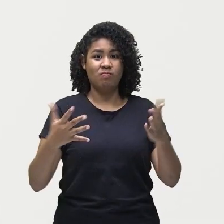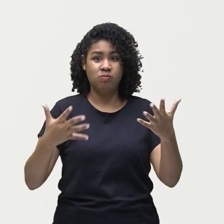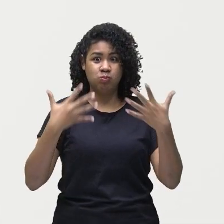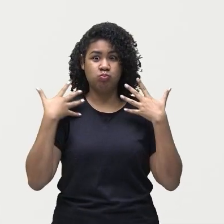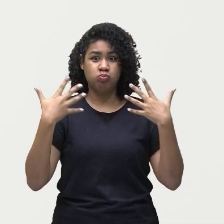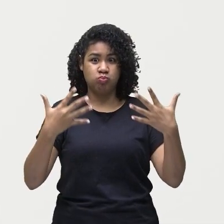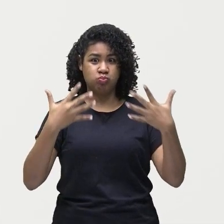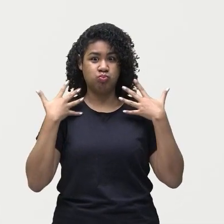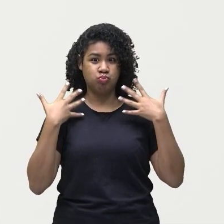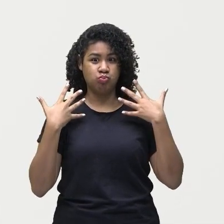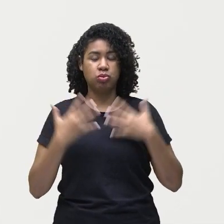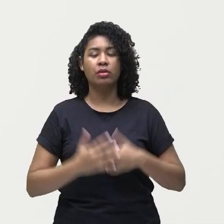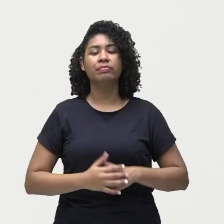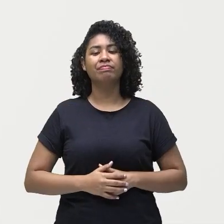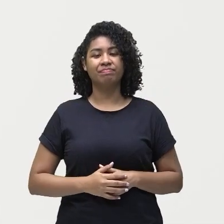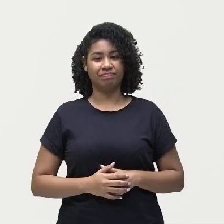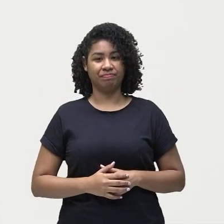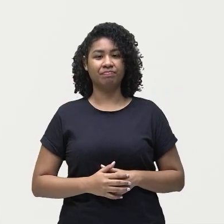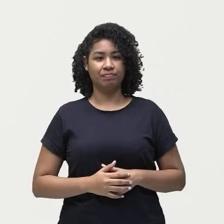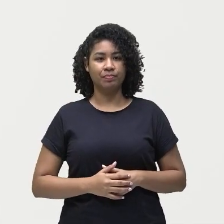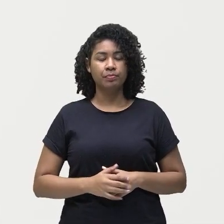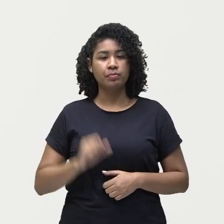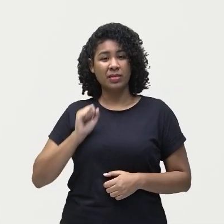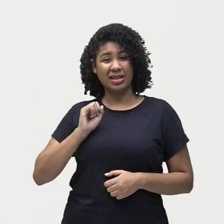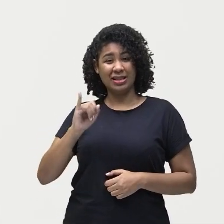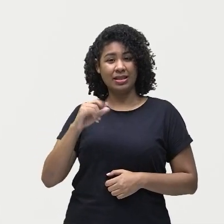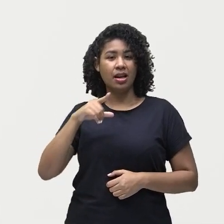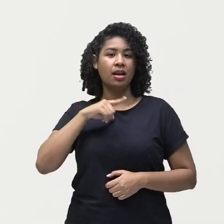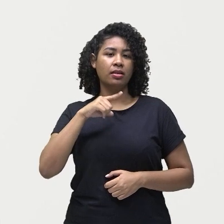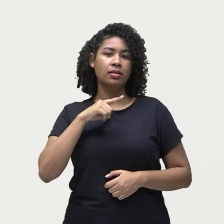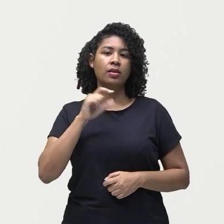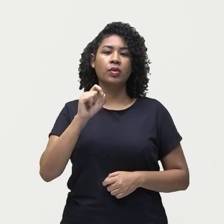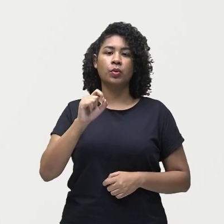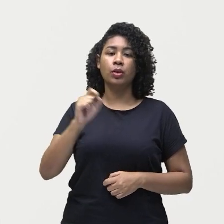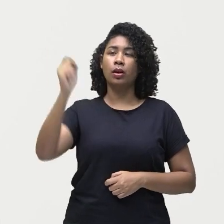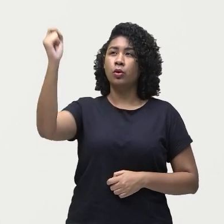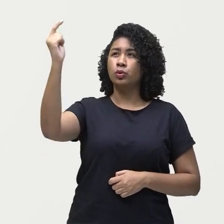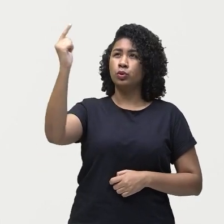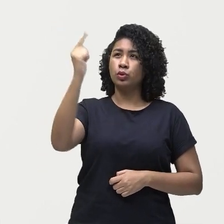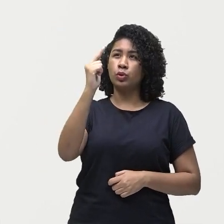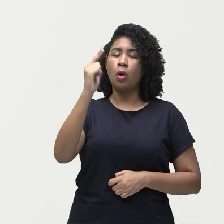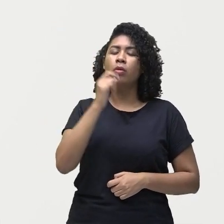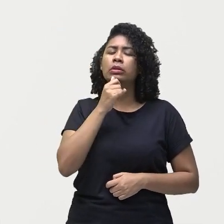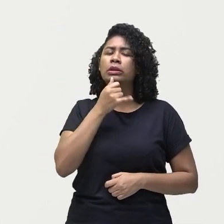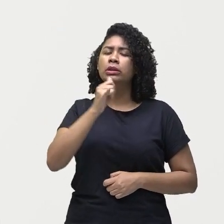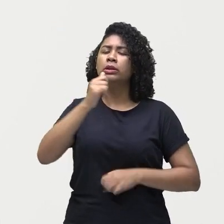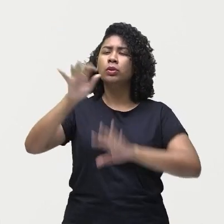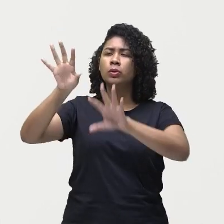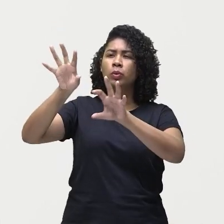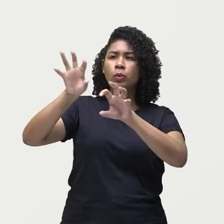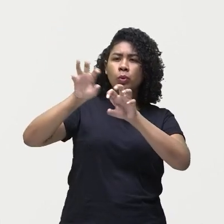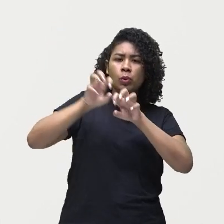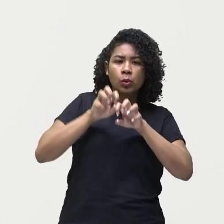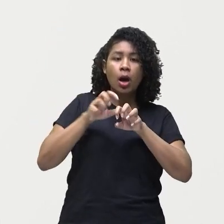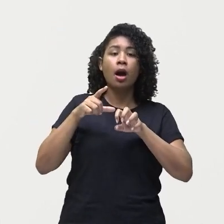quando há equilíbrio entre a energia solar absorvida e refletida a temperatura na terra se